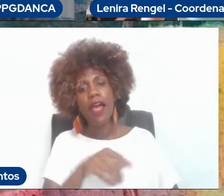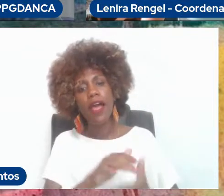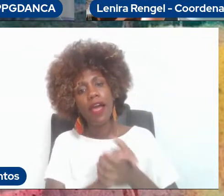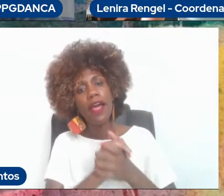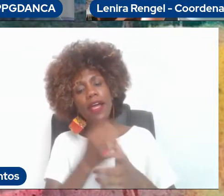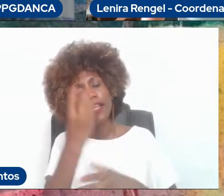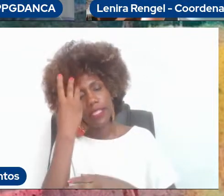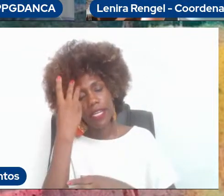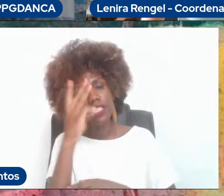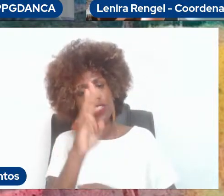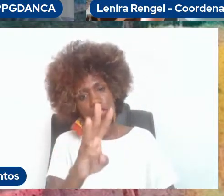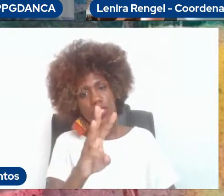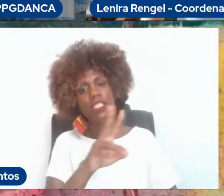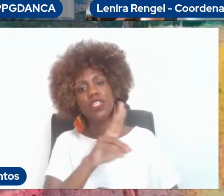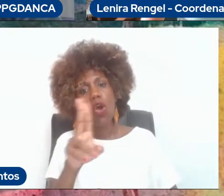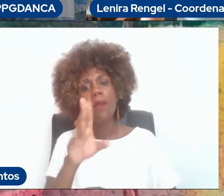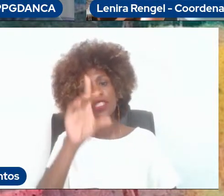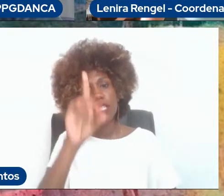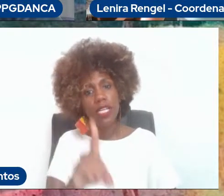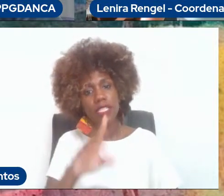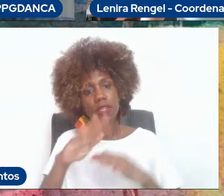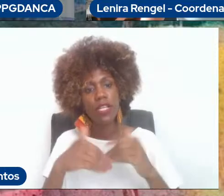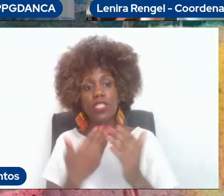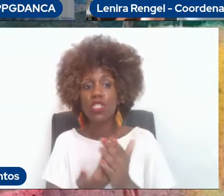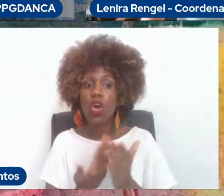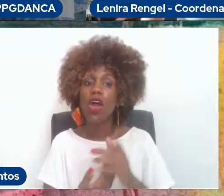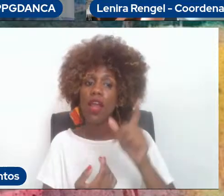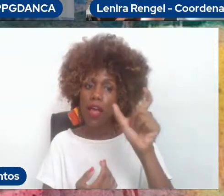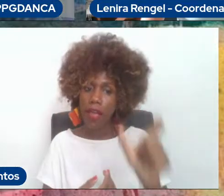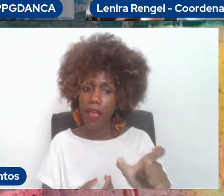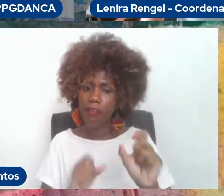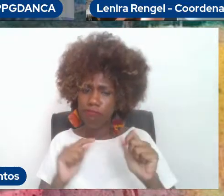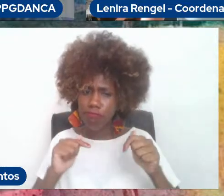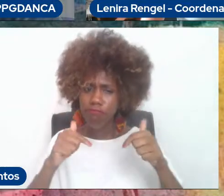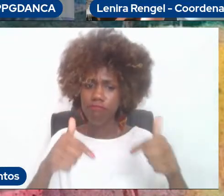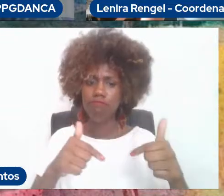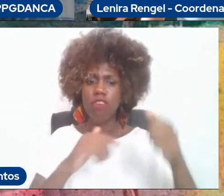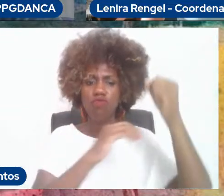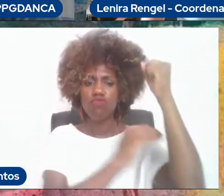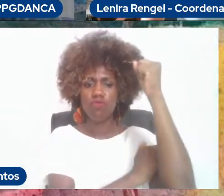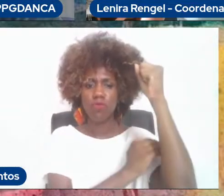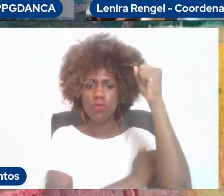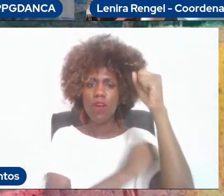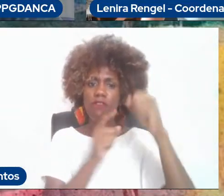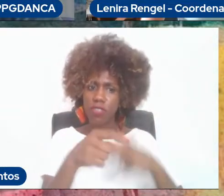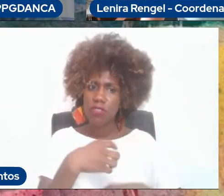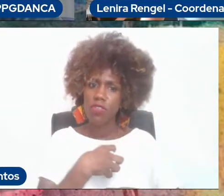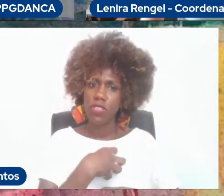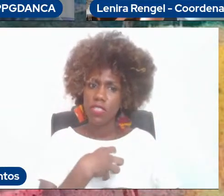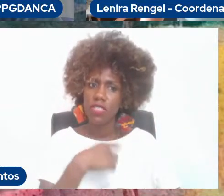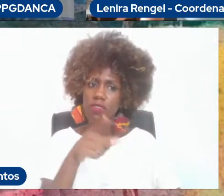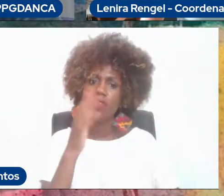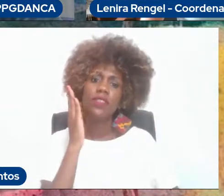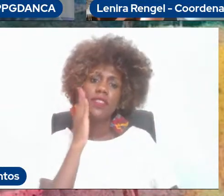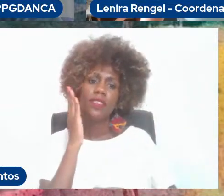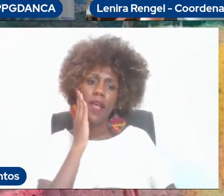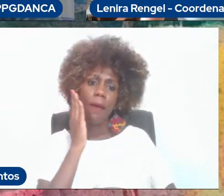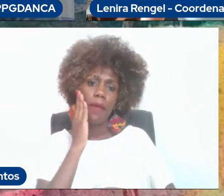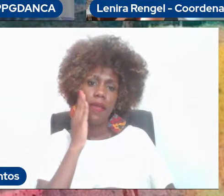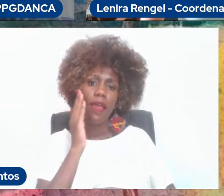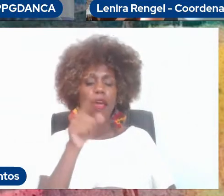três dias de seminário, guerreiro, revolucionário. Vocês sentirão isso, saberão isso,